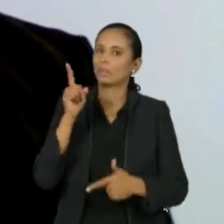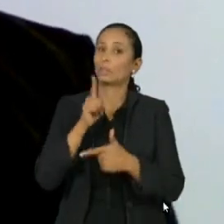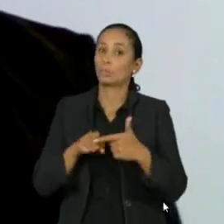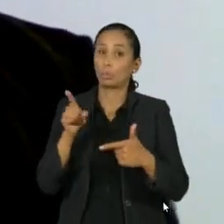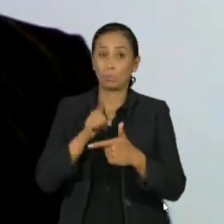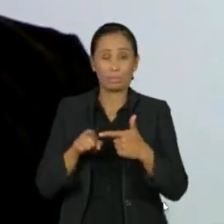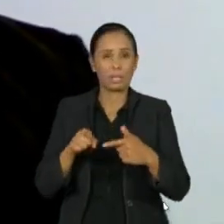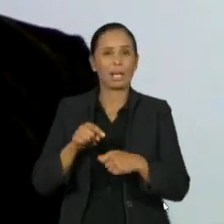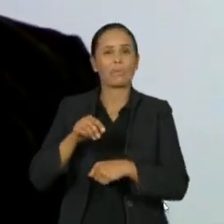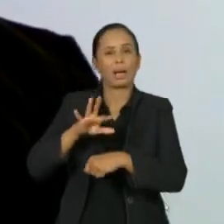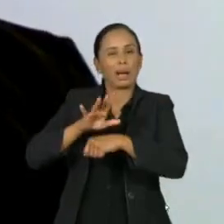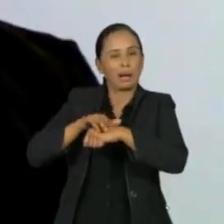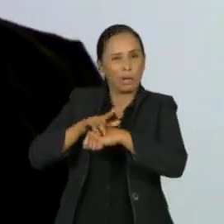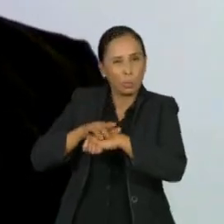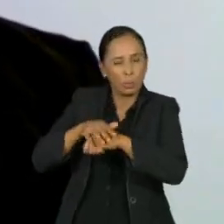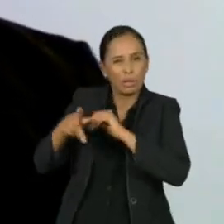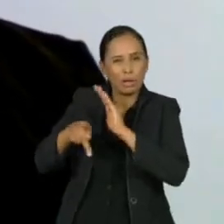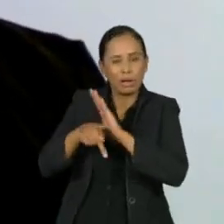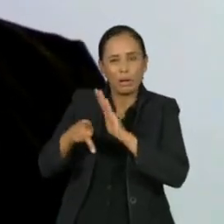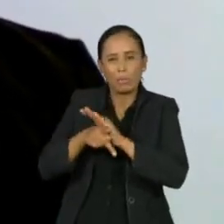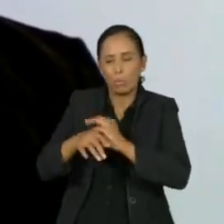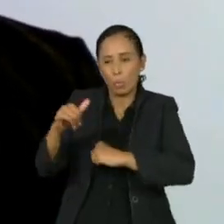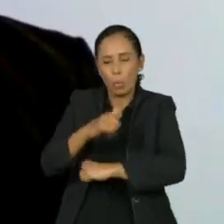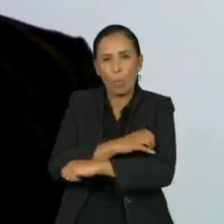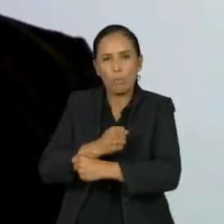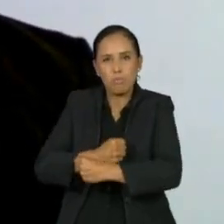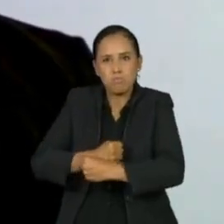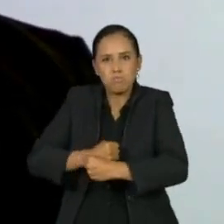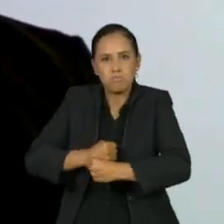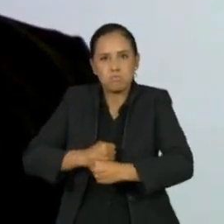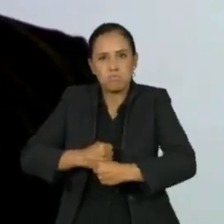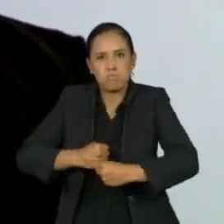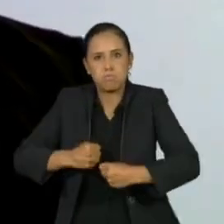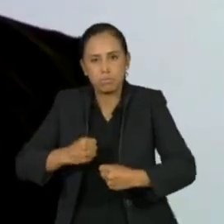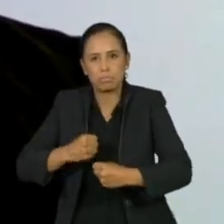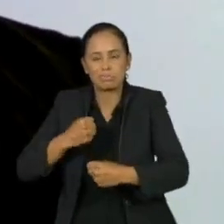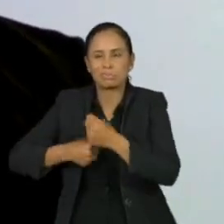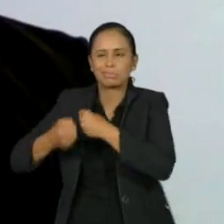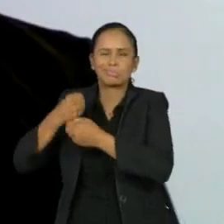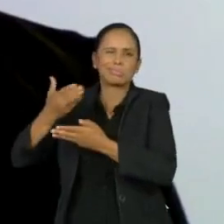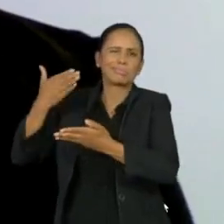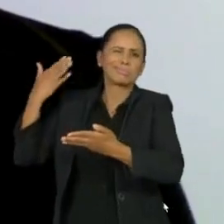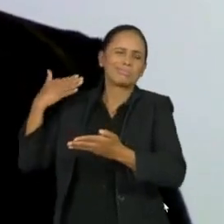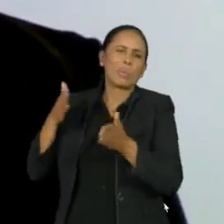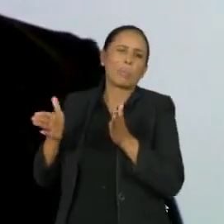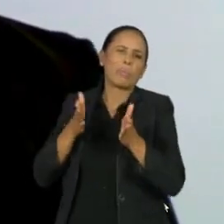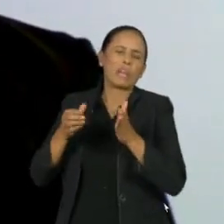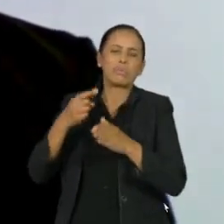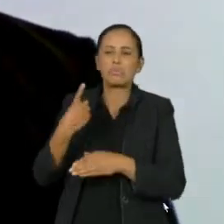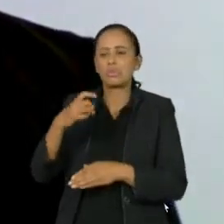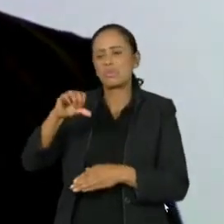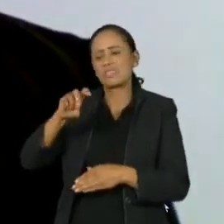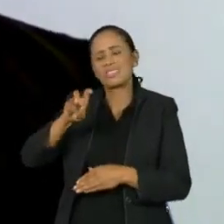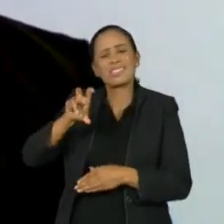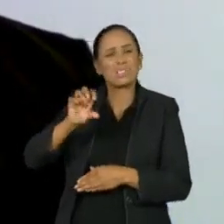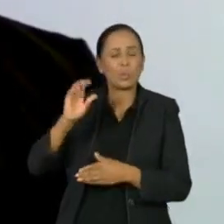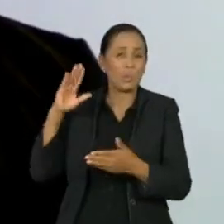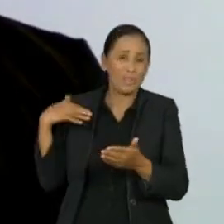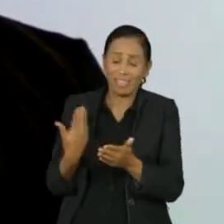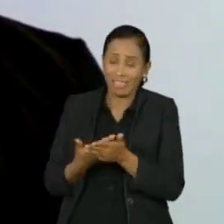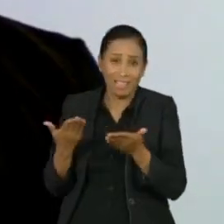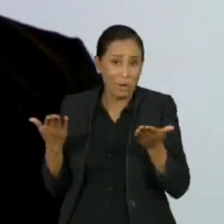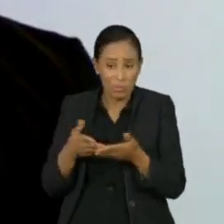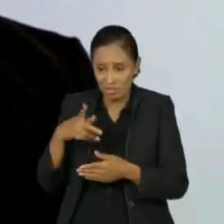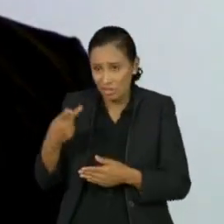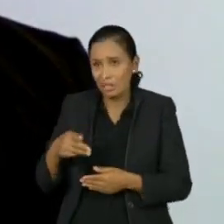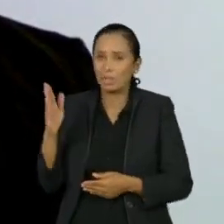O mundo inteiro vem engordando desde a década de 50, após a Segunda Guerra Mundial. E no Brasil,